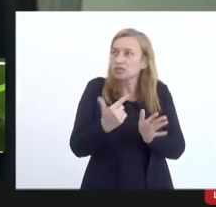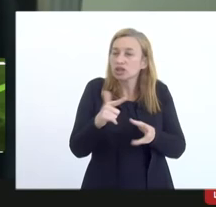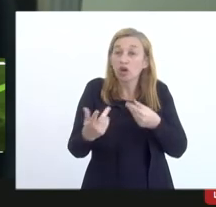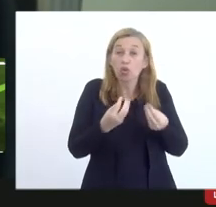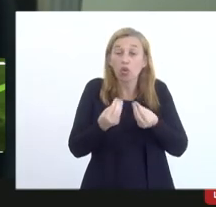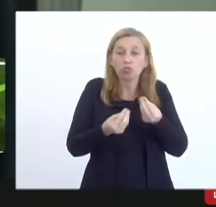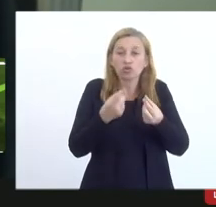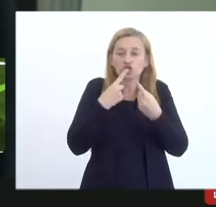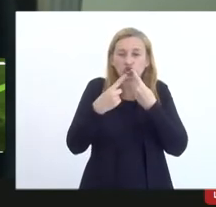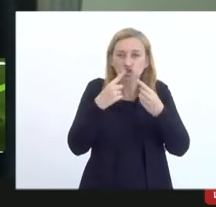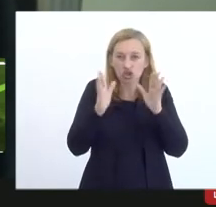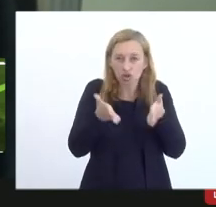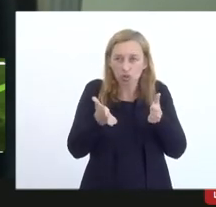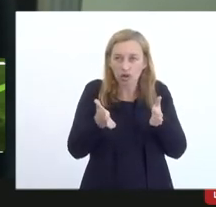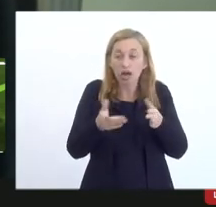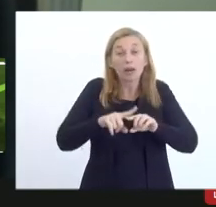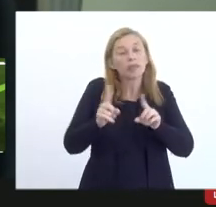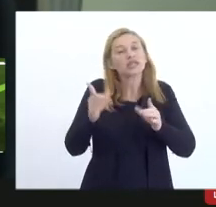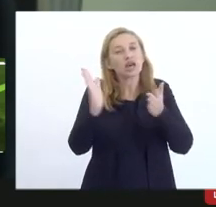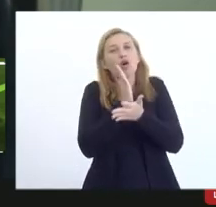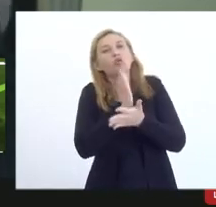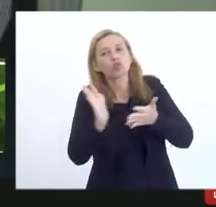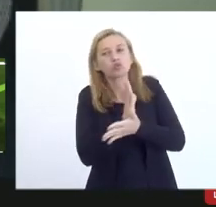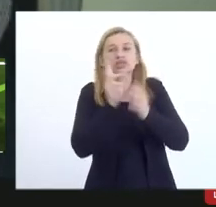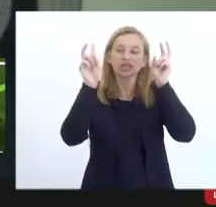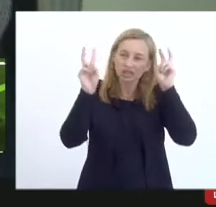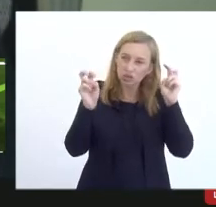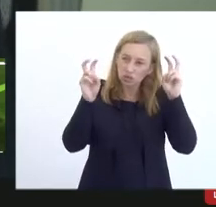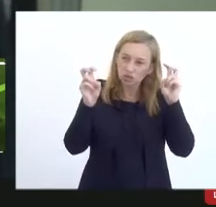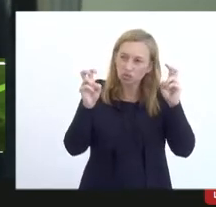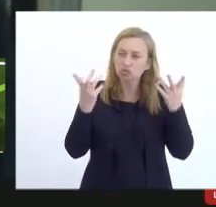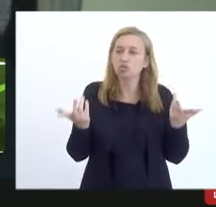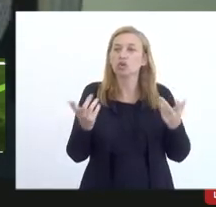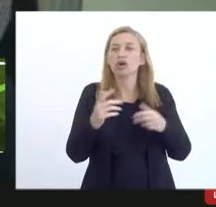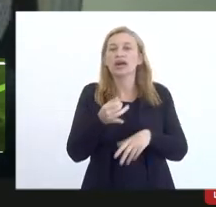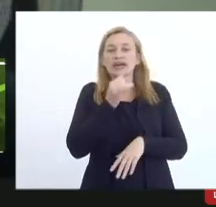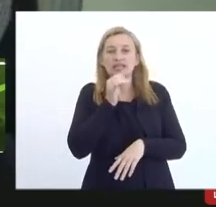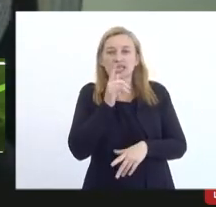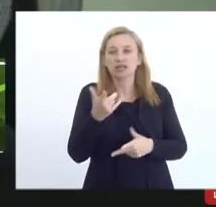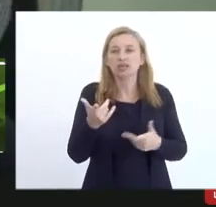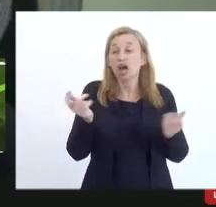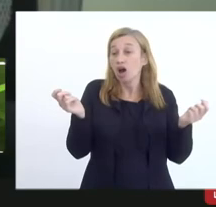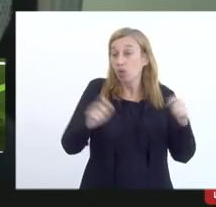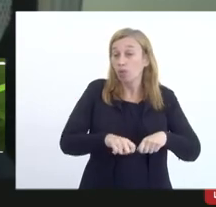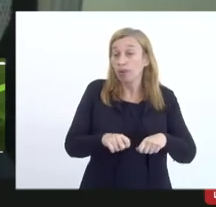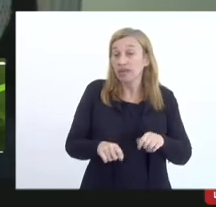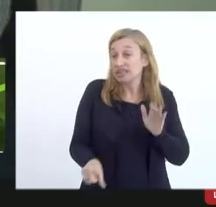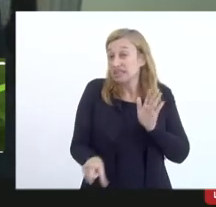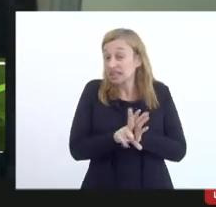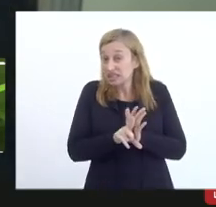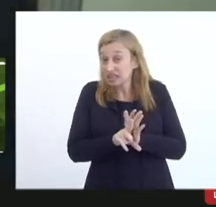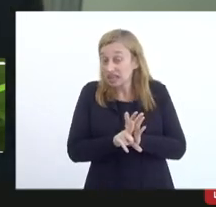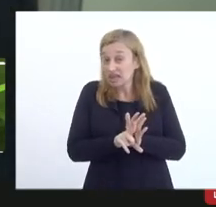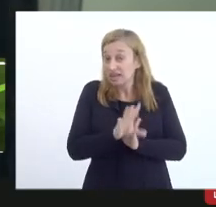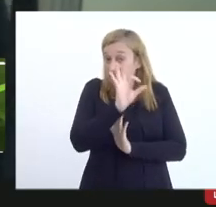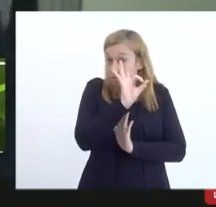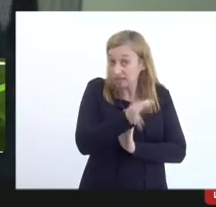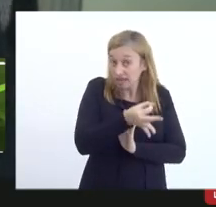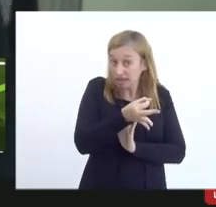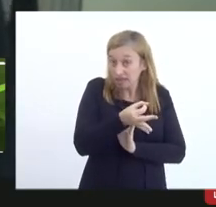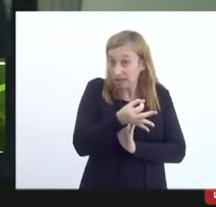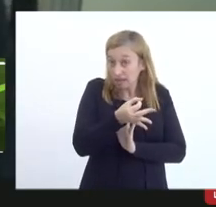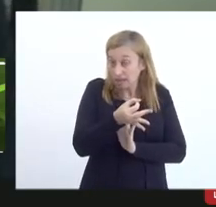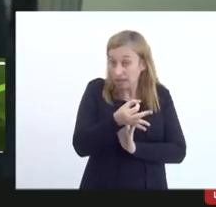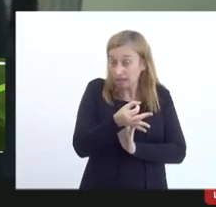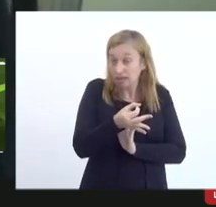discutir aqui, acho que algumas questões extrapolam, inclusive, a competência dessa lei específica, tá?